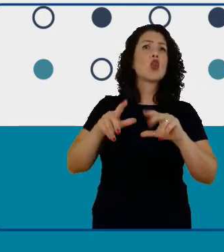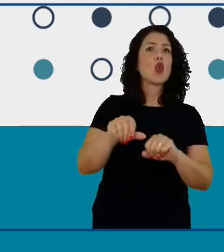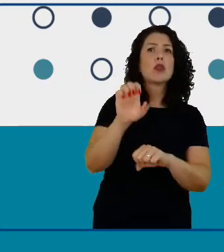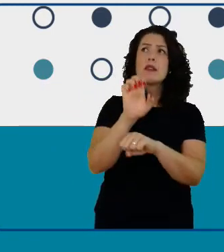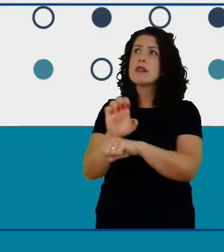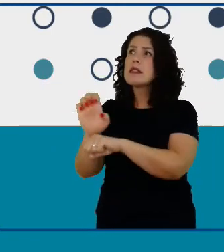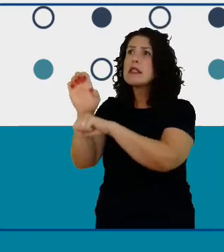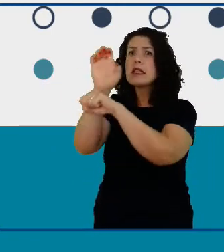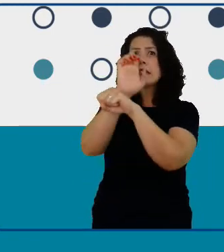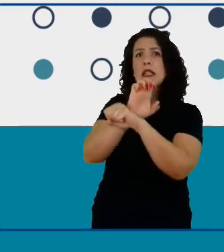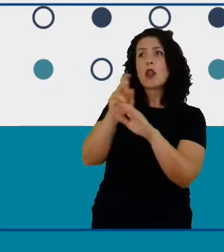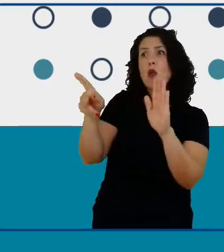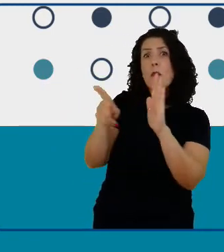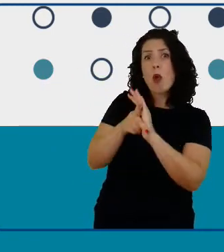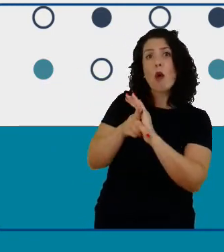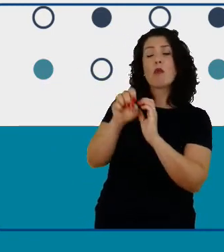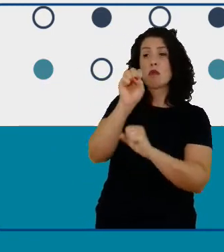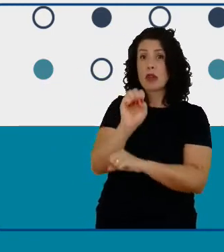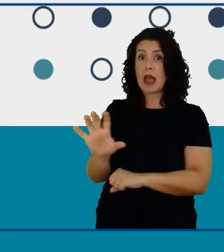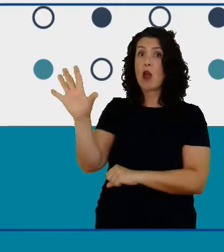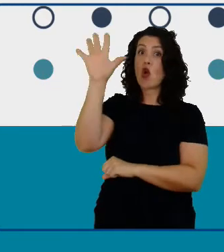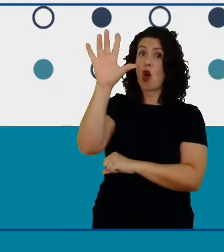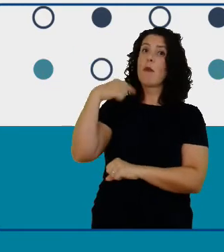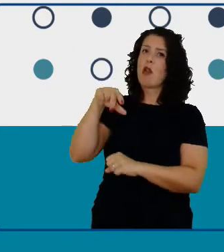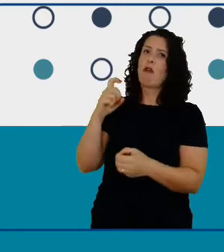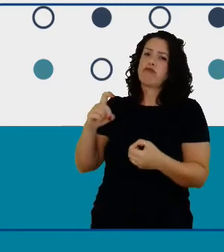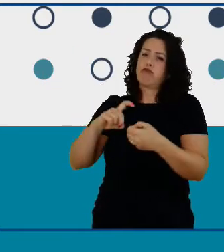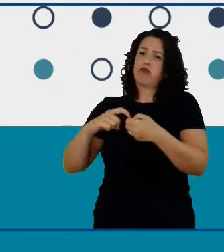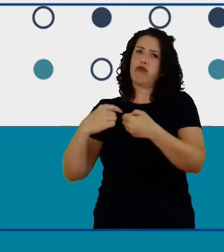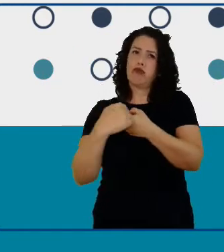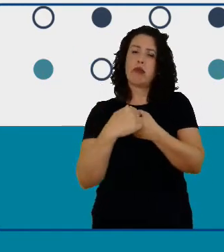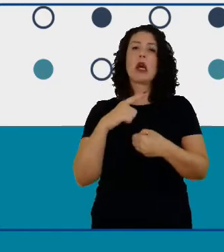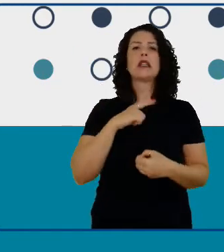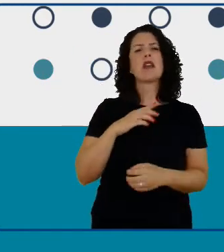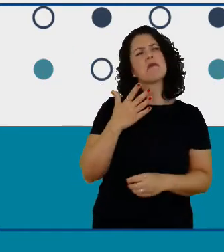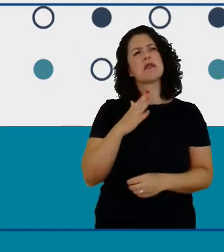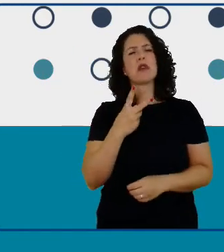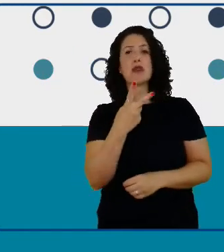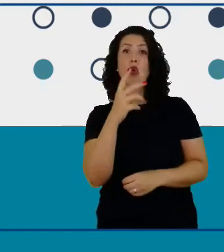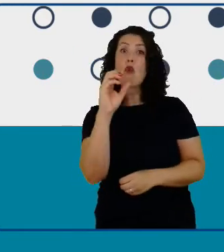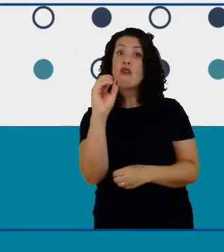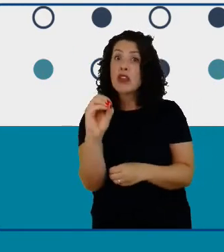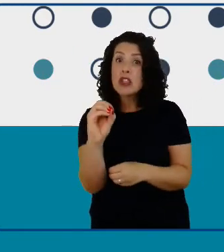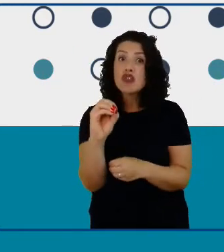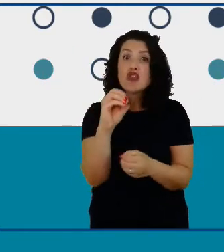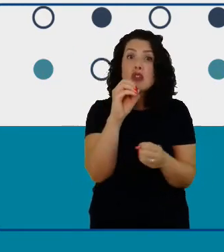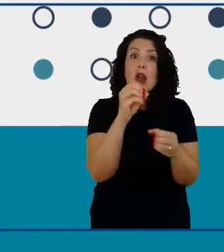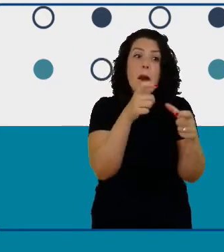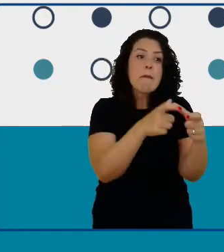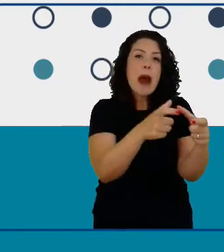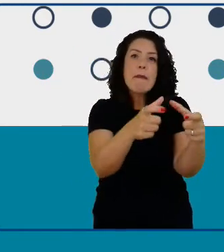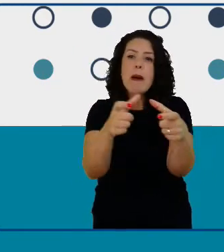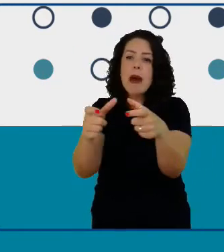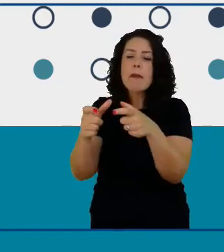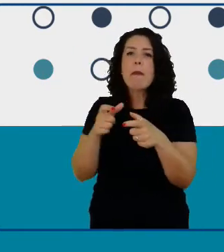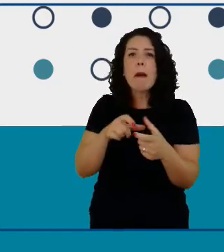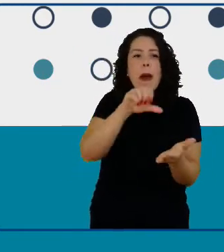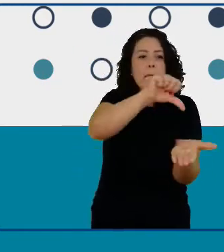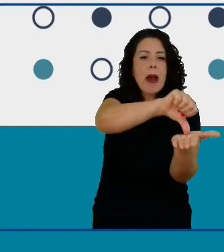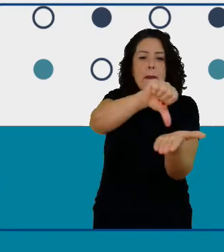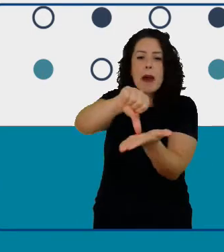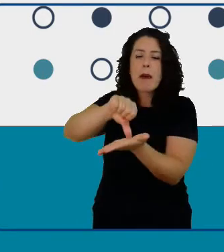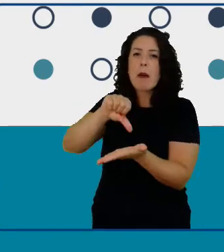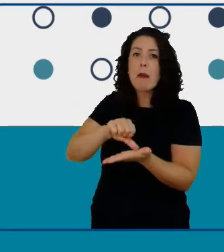Europa temos mais de 20 escritórios com diversas línguas então a gente trabalha